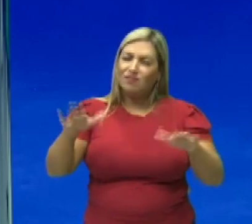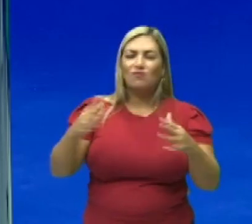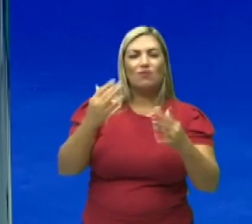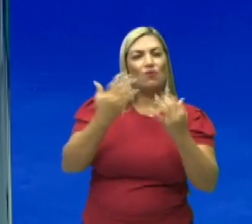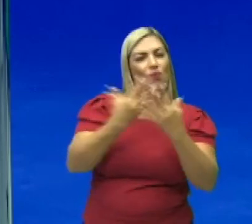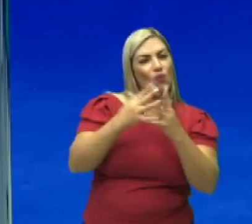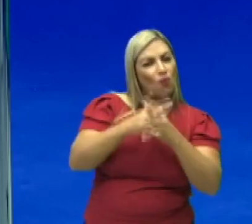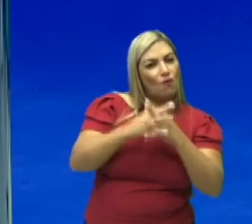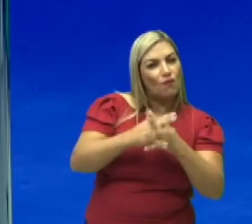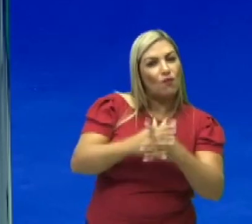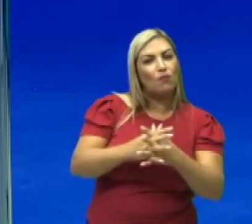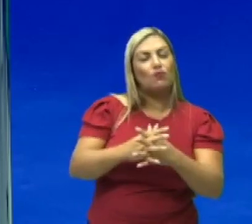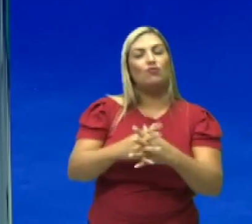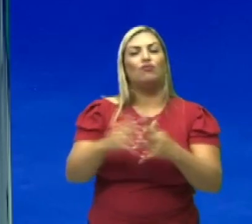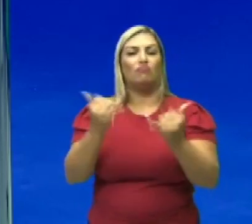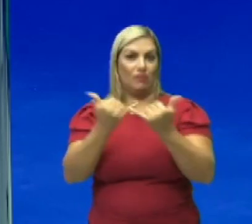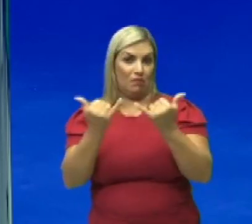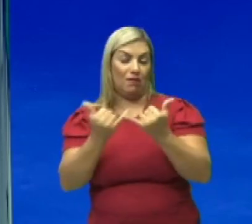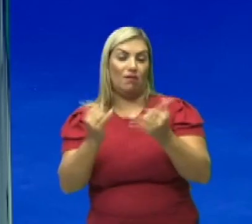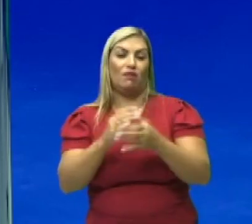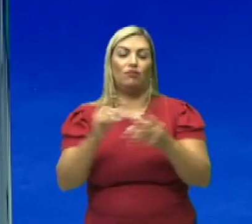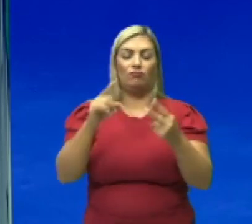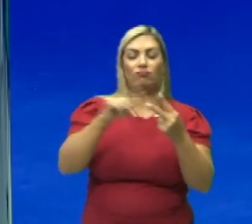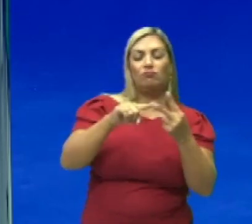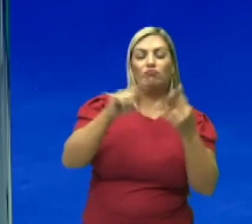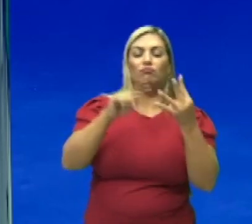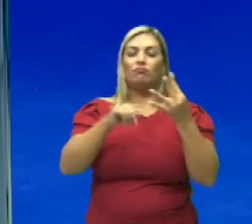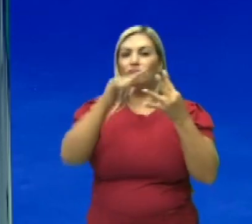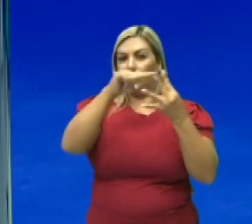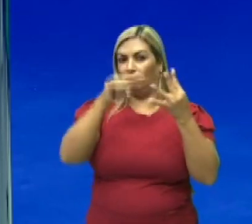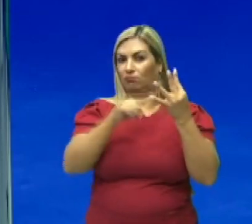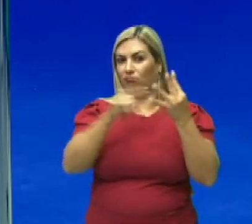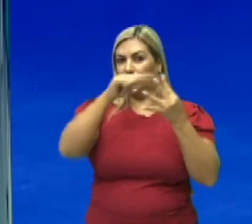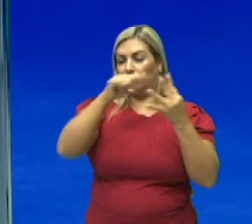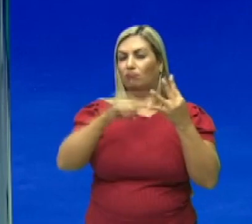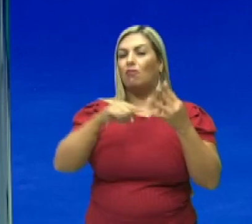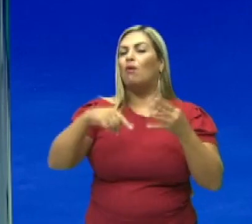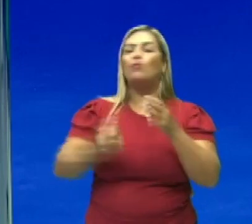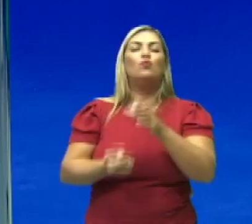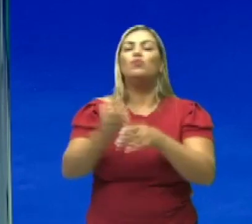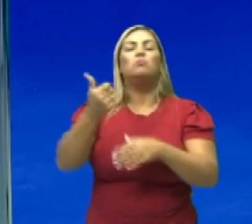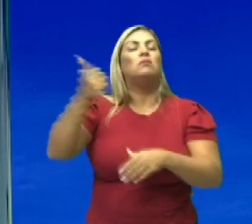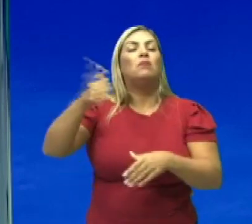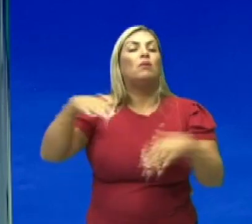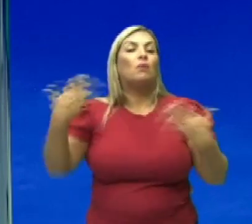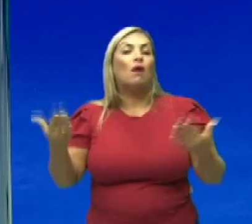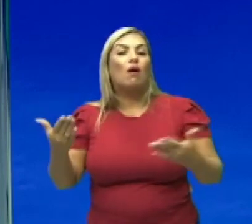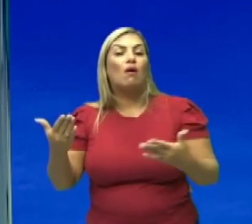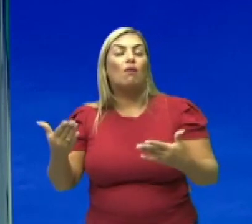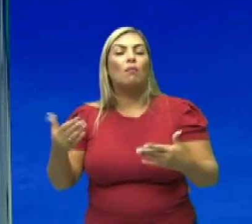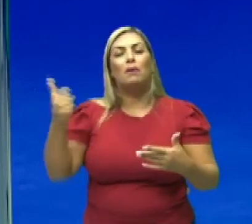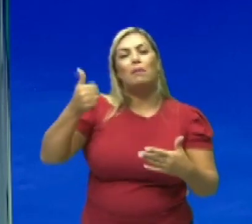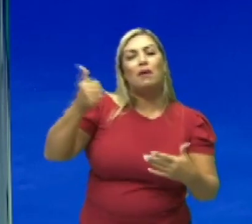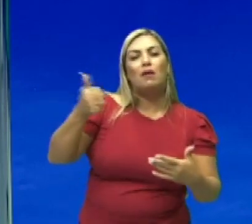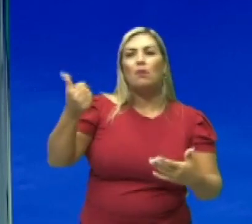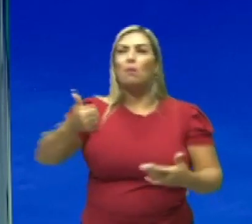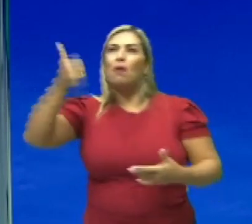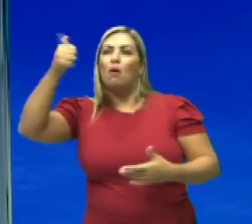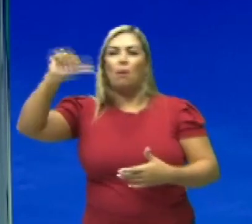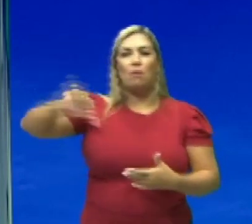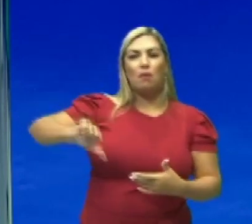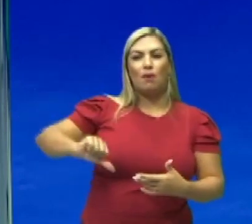pergunta, quem surgiu primeiro, as brincadeiras com relação às modalidades, que dizem quem é melhor, quem é pior?